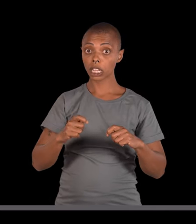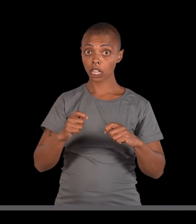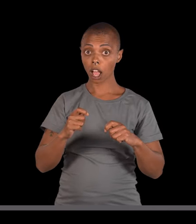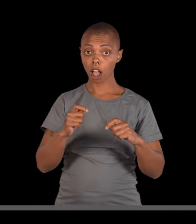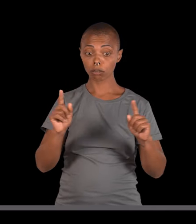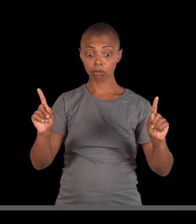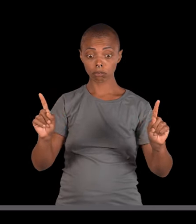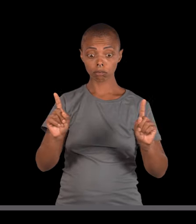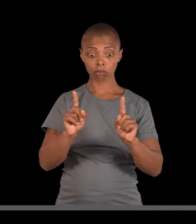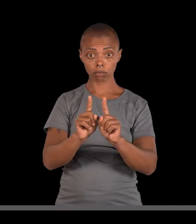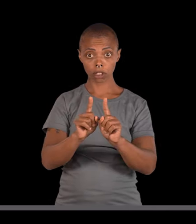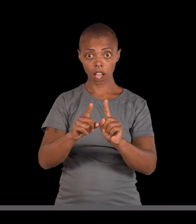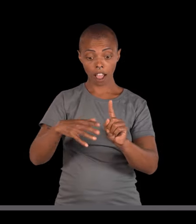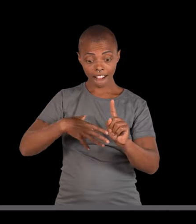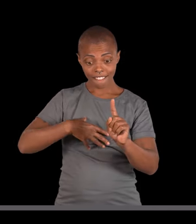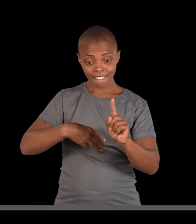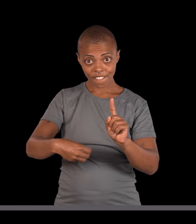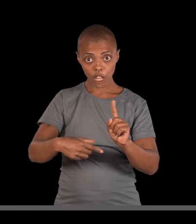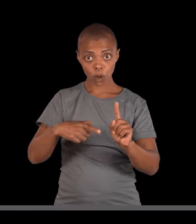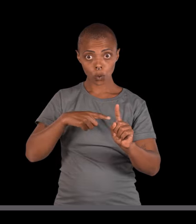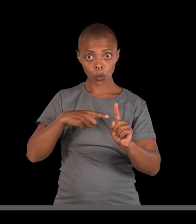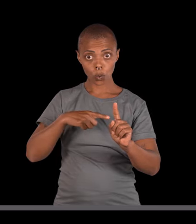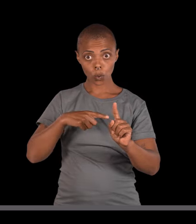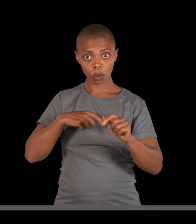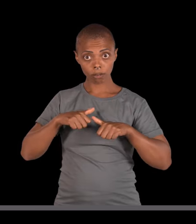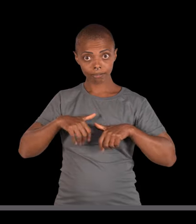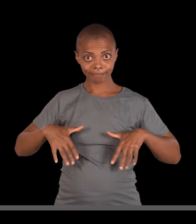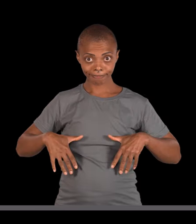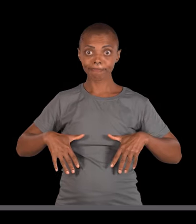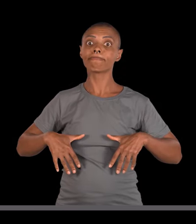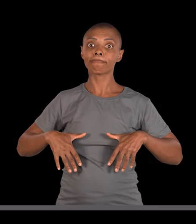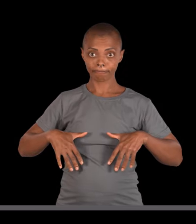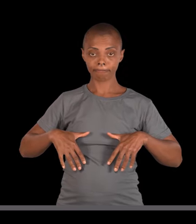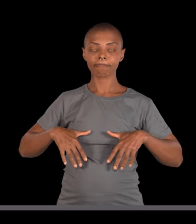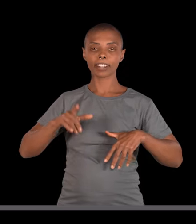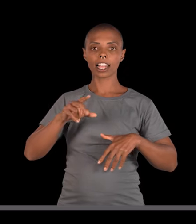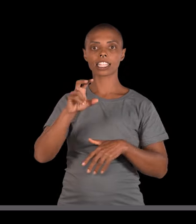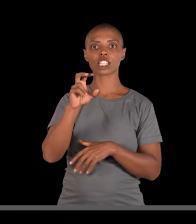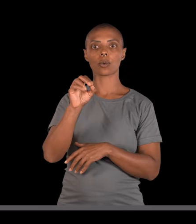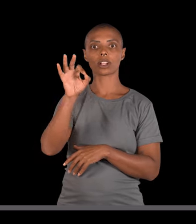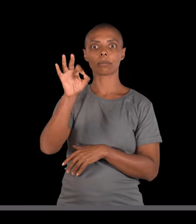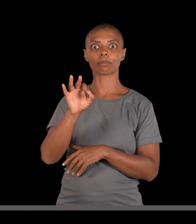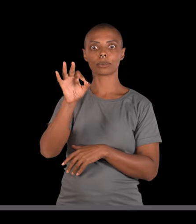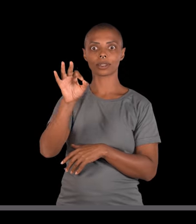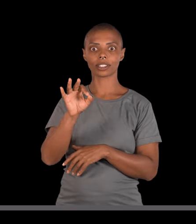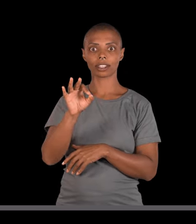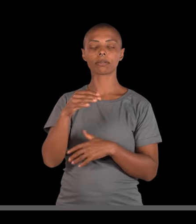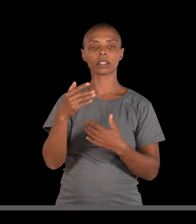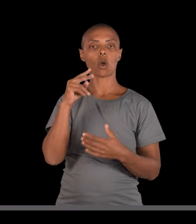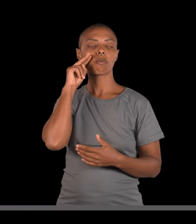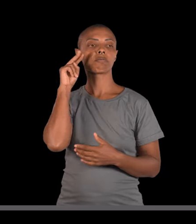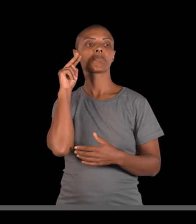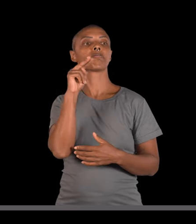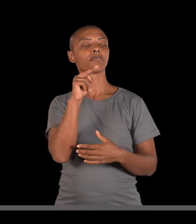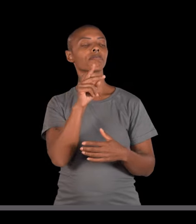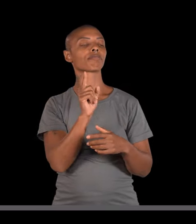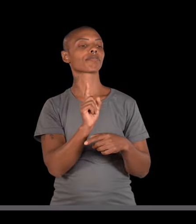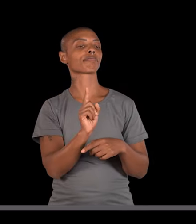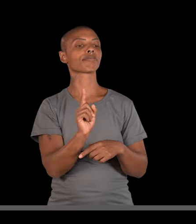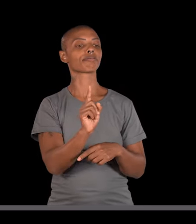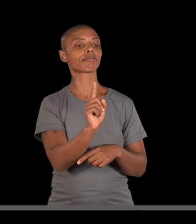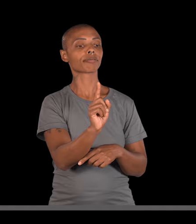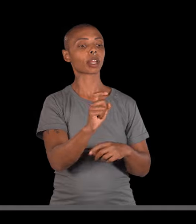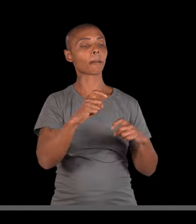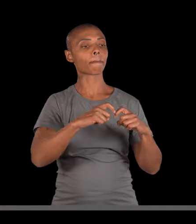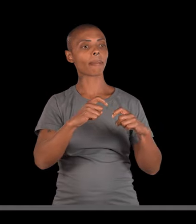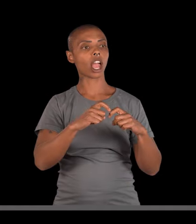Logo, a probabilidade desse casal ter filhos com fibrose cística é de 50%. Olha só, você